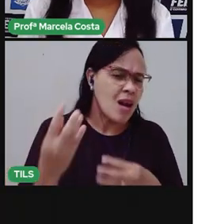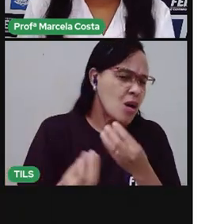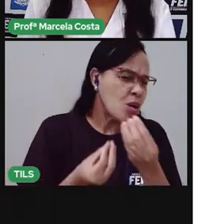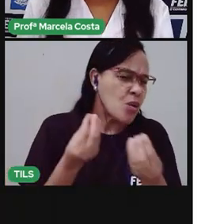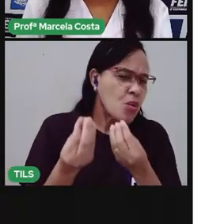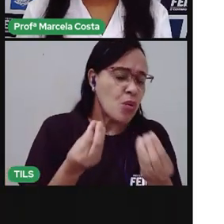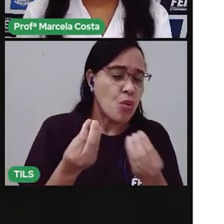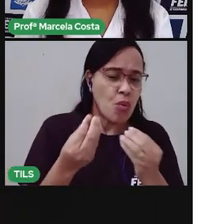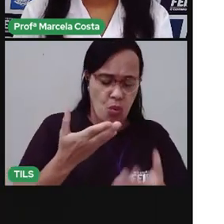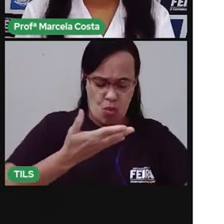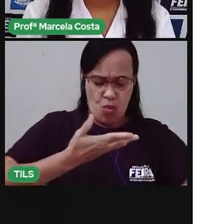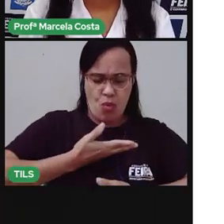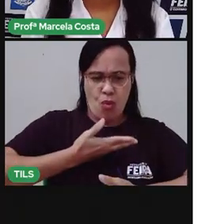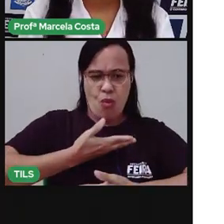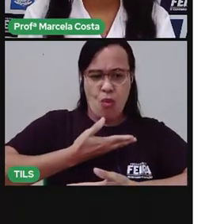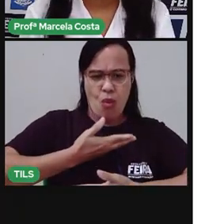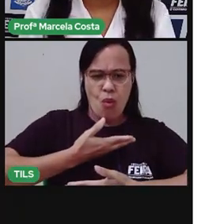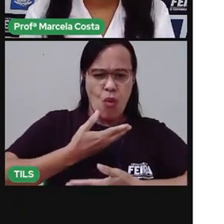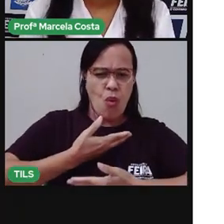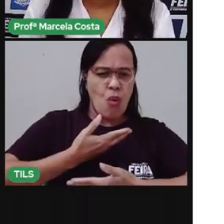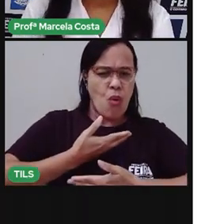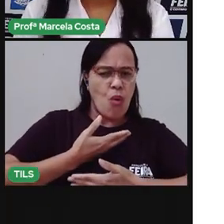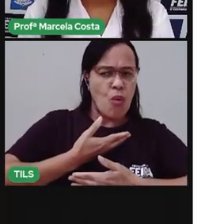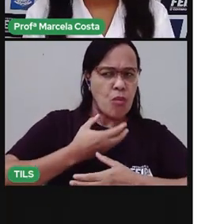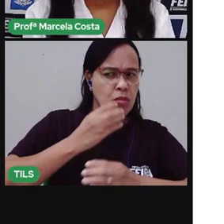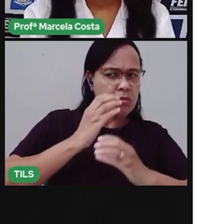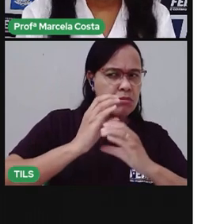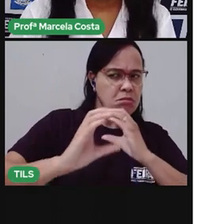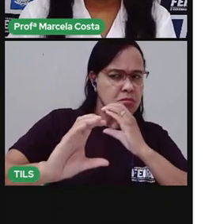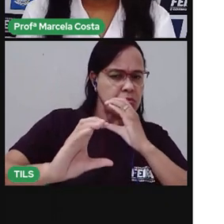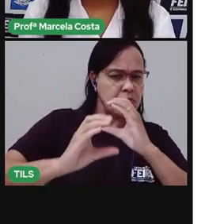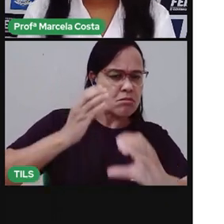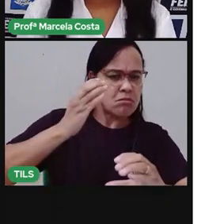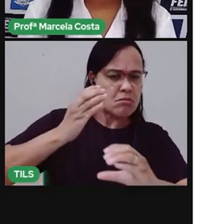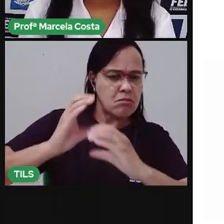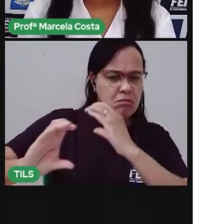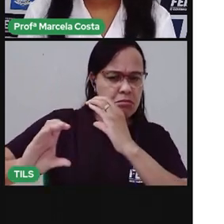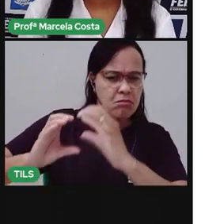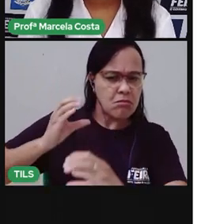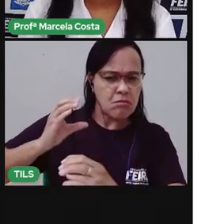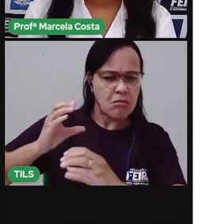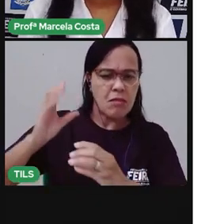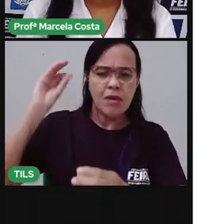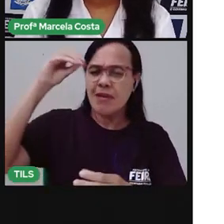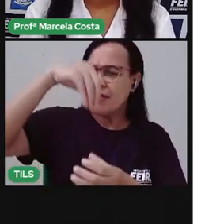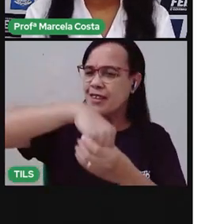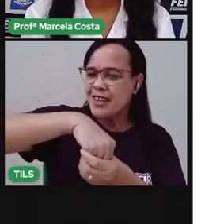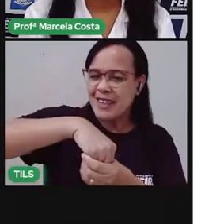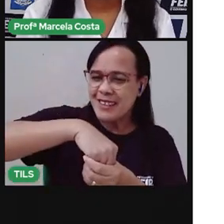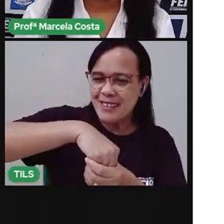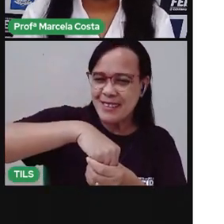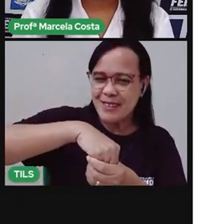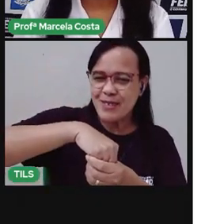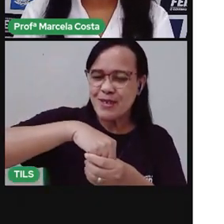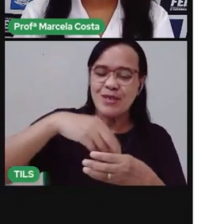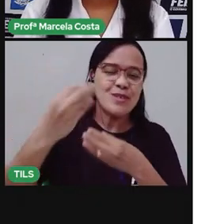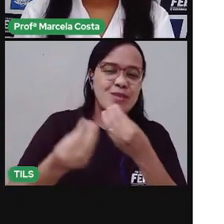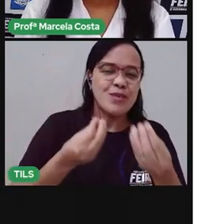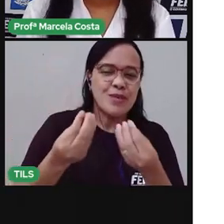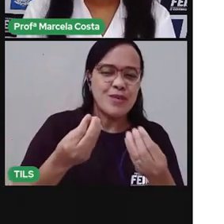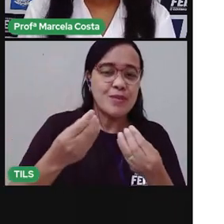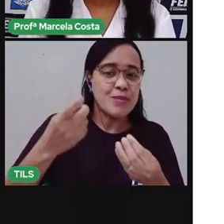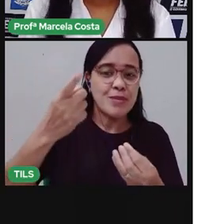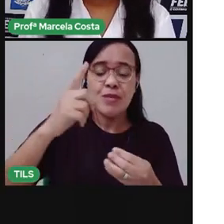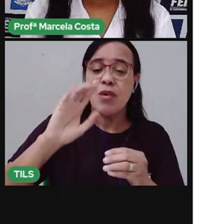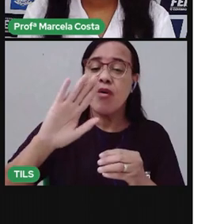nosso corpo se utiliza para se comunicar com o nosso exterior, com o mundo à nossa volta.